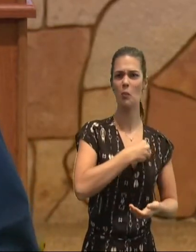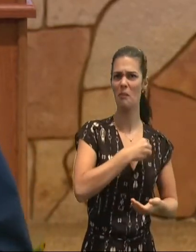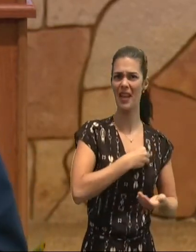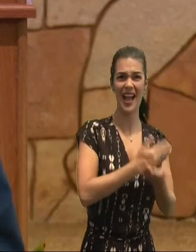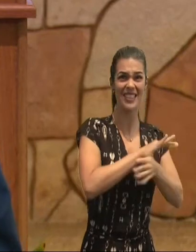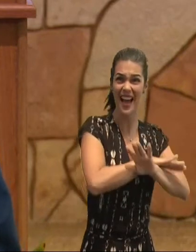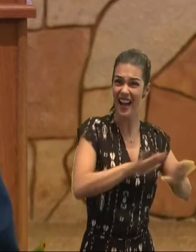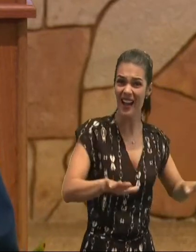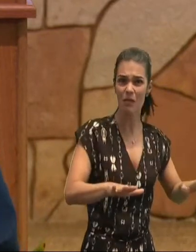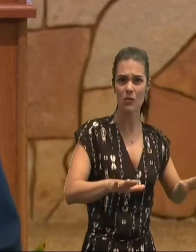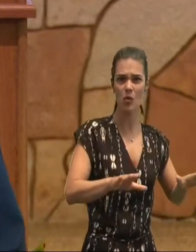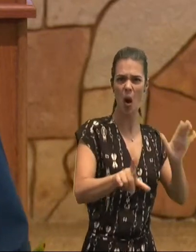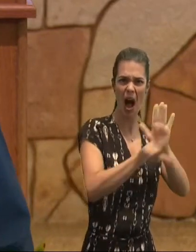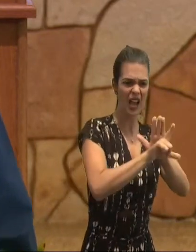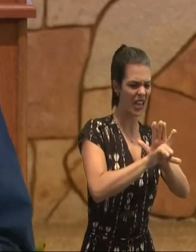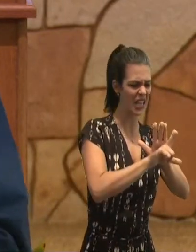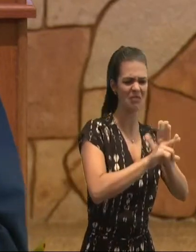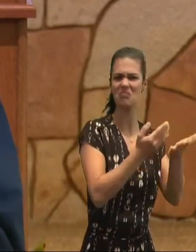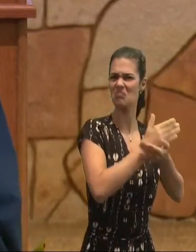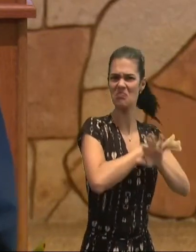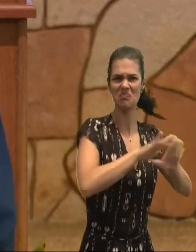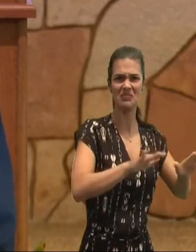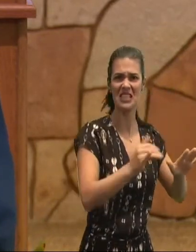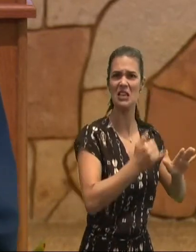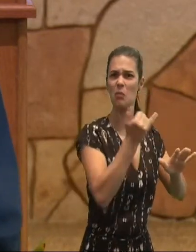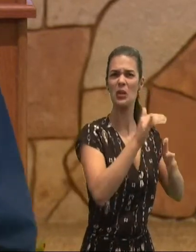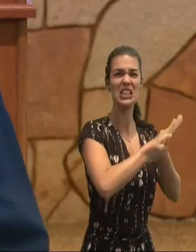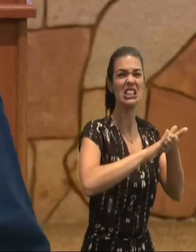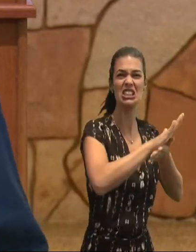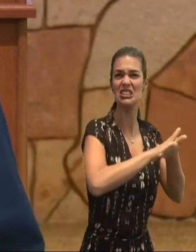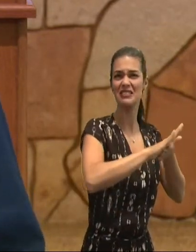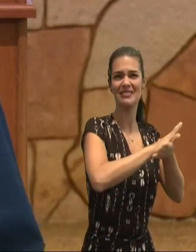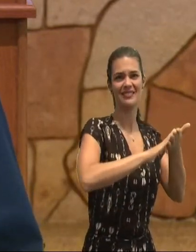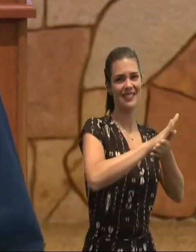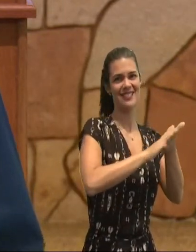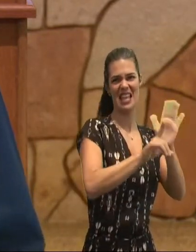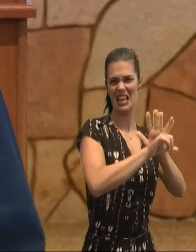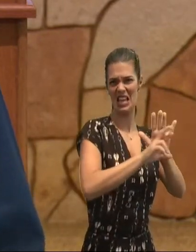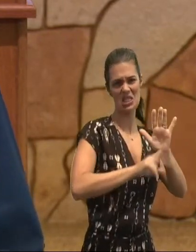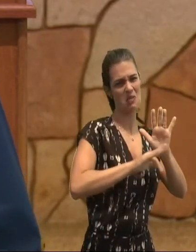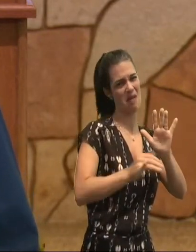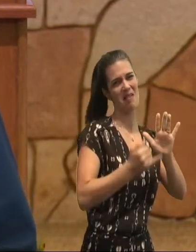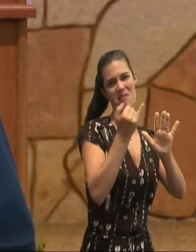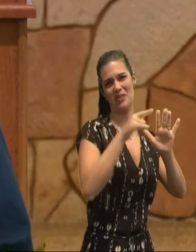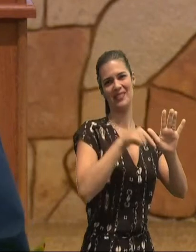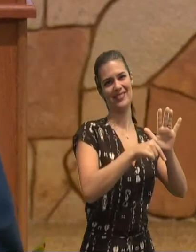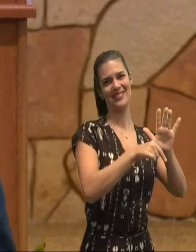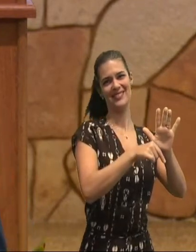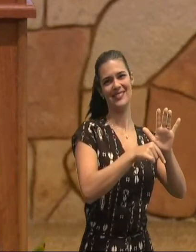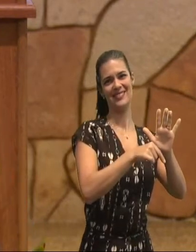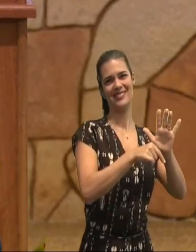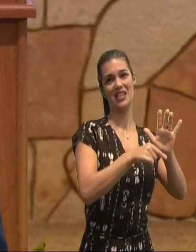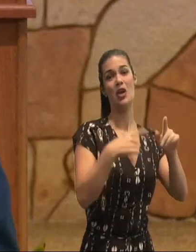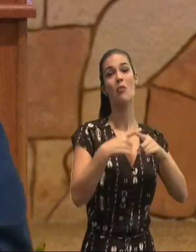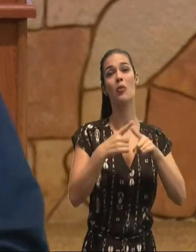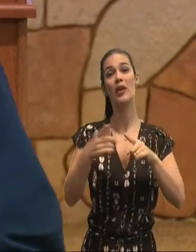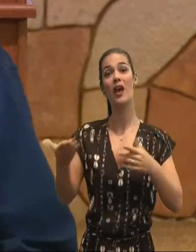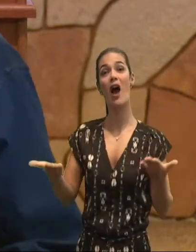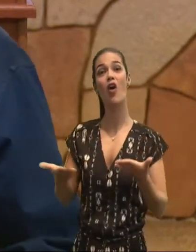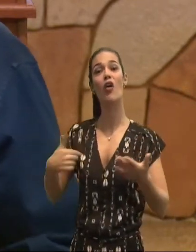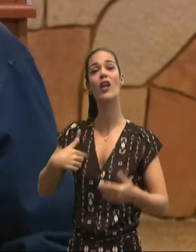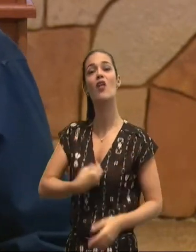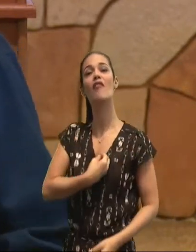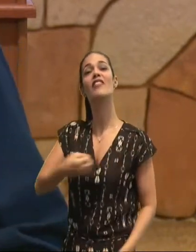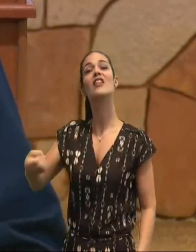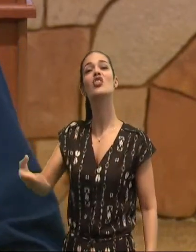alguma, nem a incircuncisão, mas o ser nova criatura, e a todos quantos, andarem de conformidade,